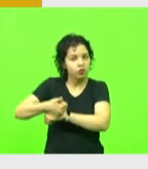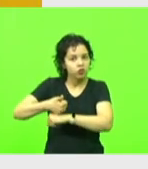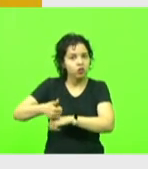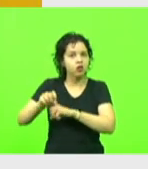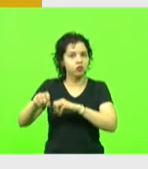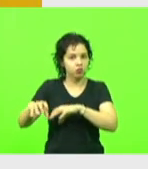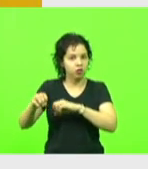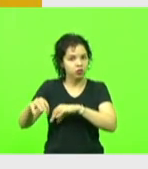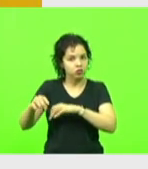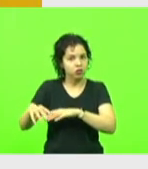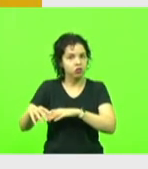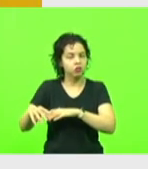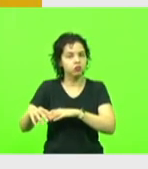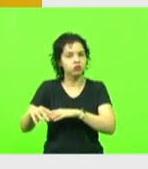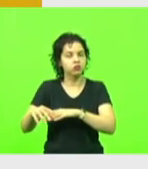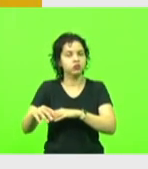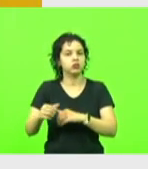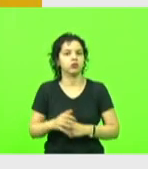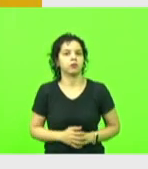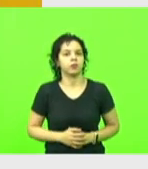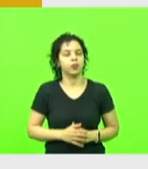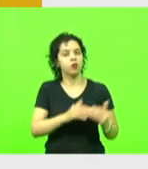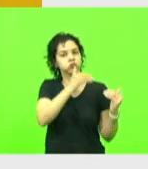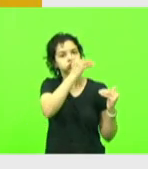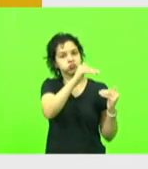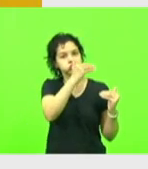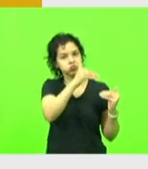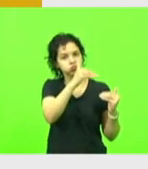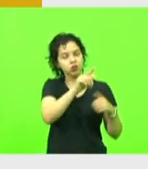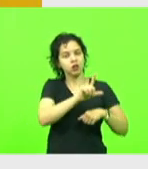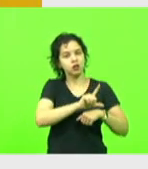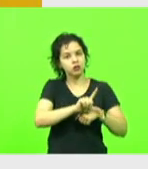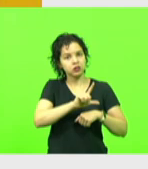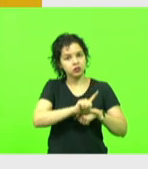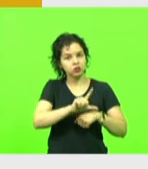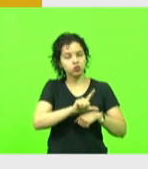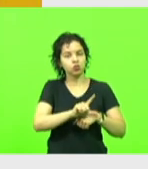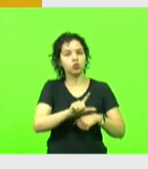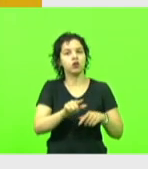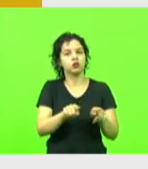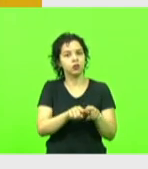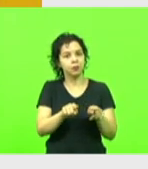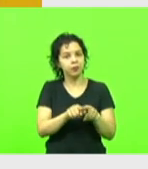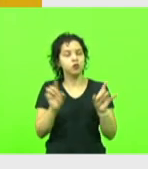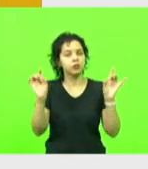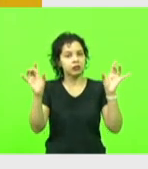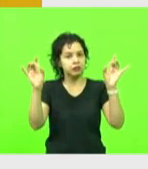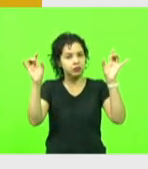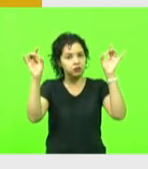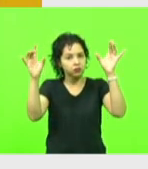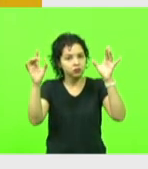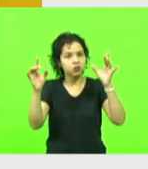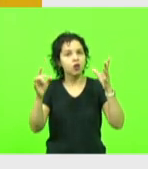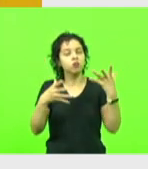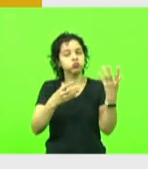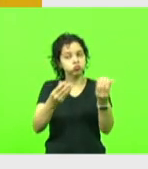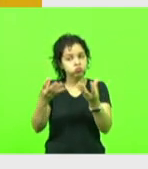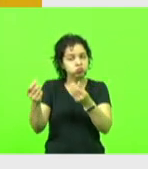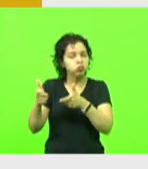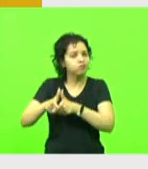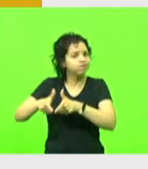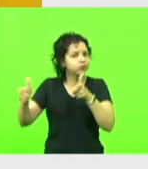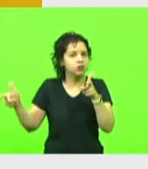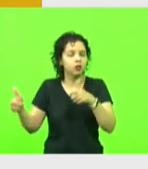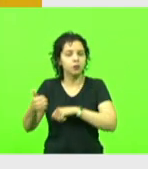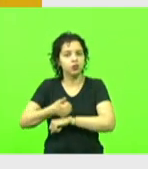Ali no nível licenciatura plena e especialização. Onde é a maioria dos profissionais da